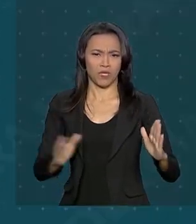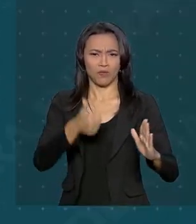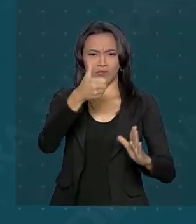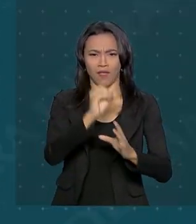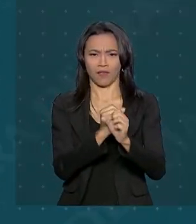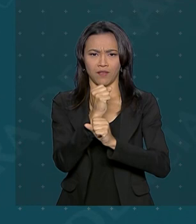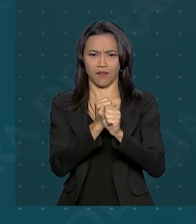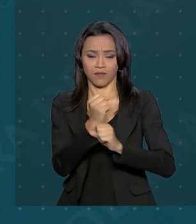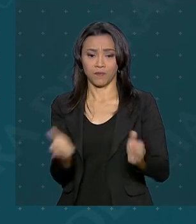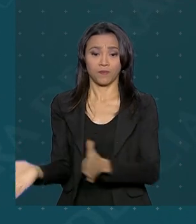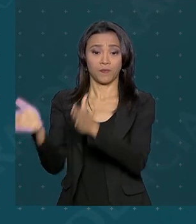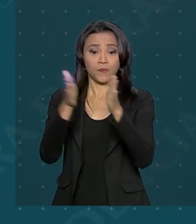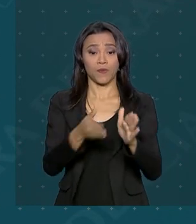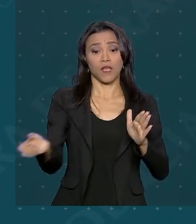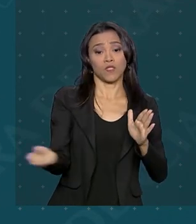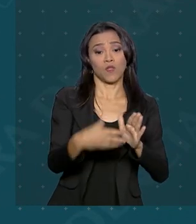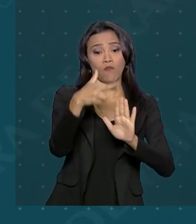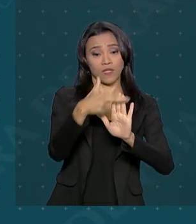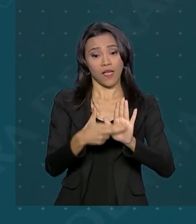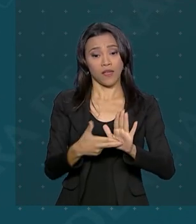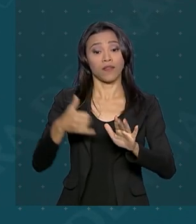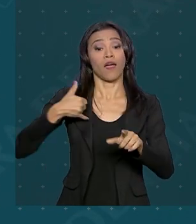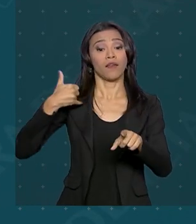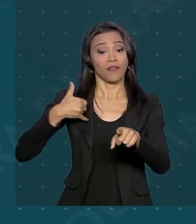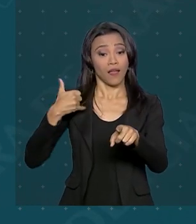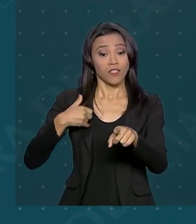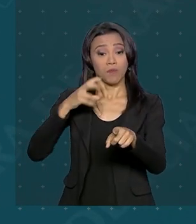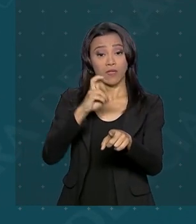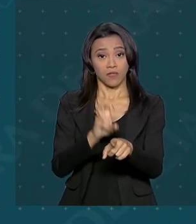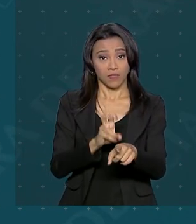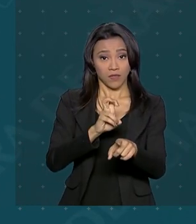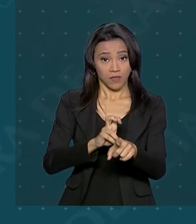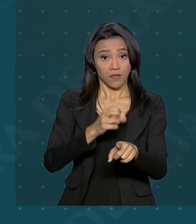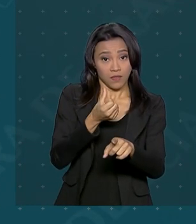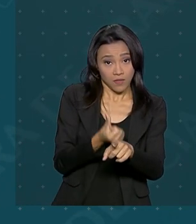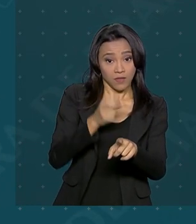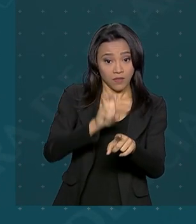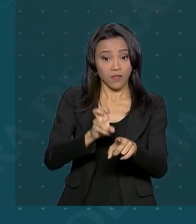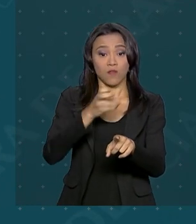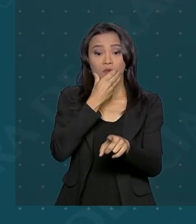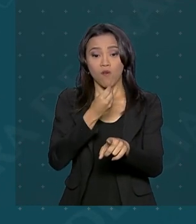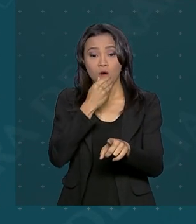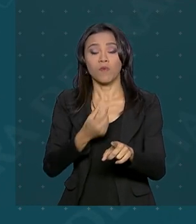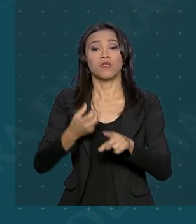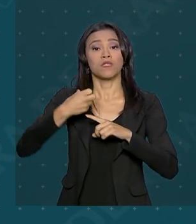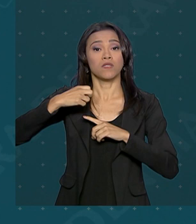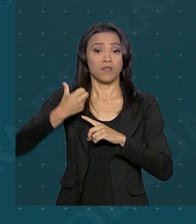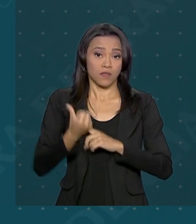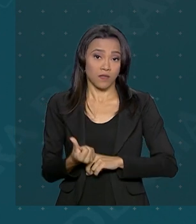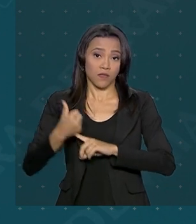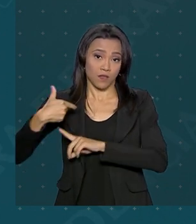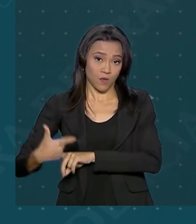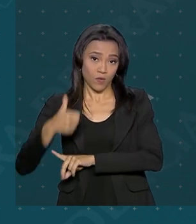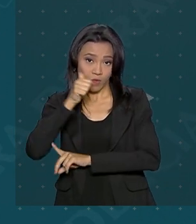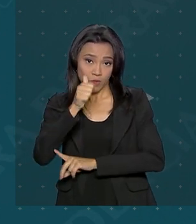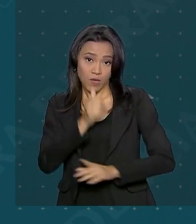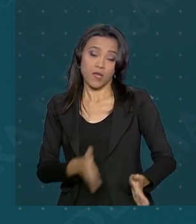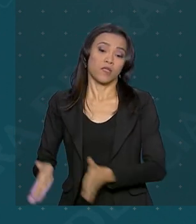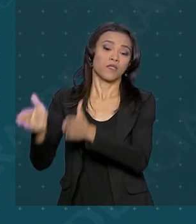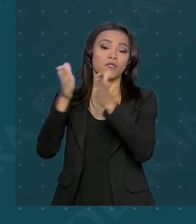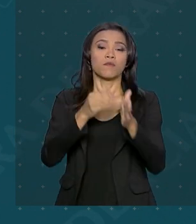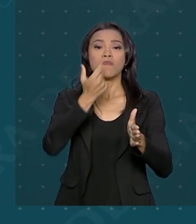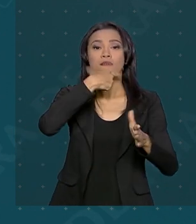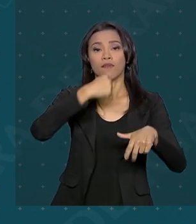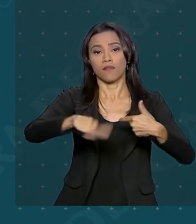regras determinam uma idade mínima de 65 anos para homens e 62 anos para mulheres. Para trabalhadores da